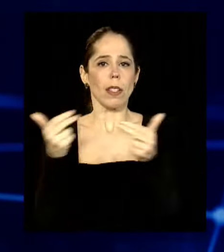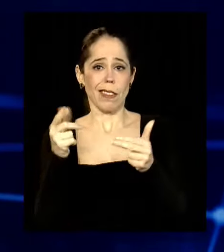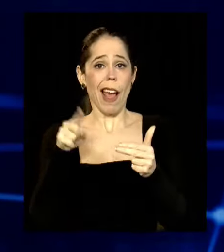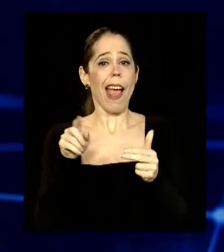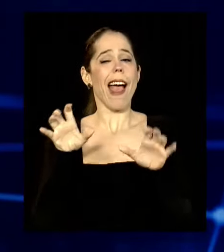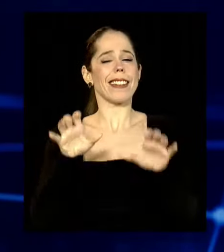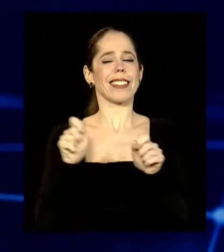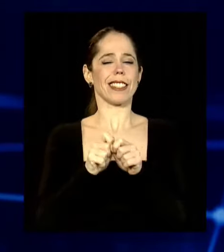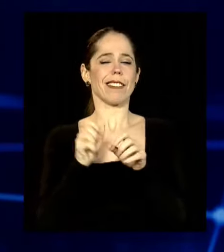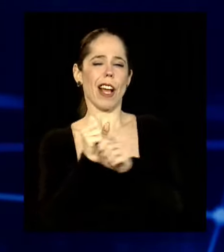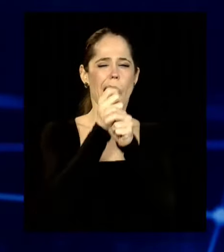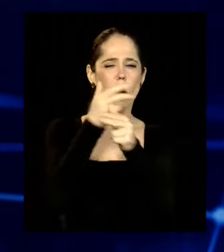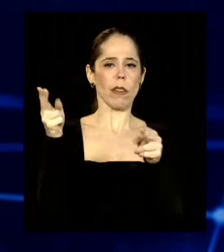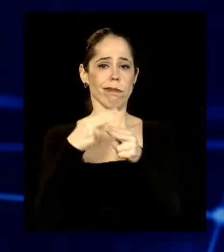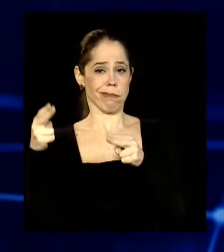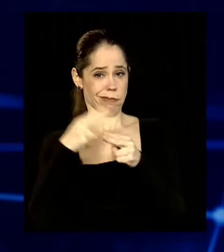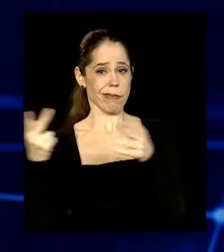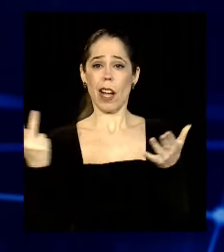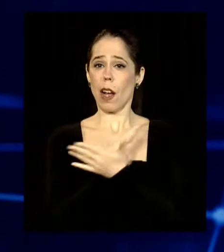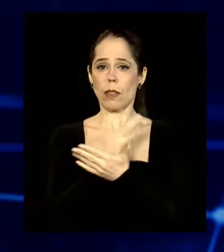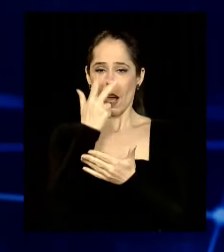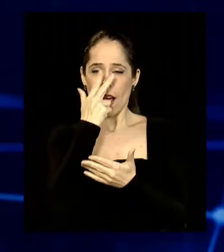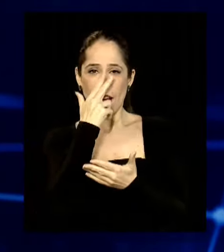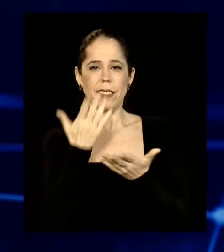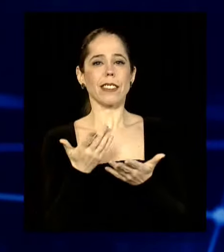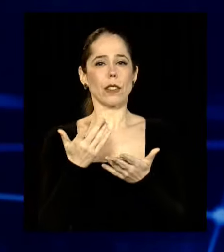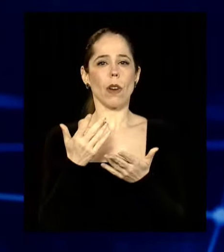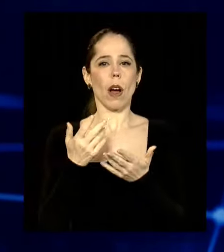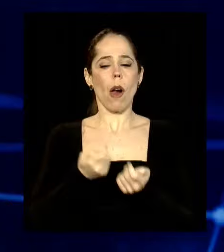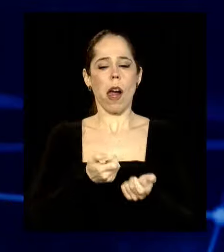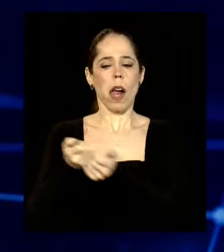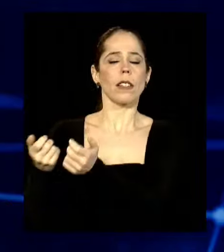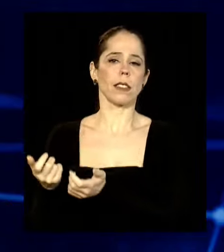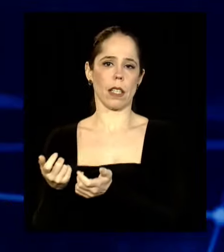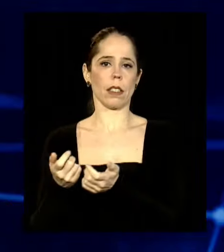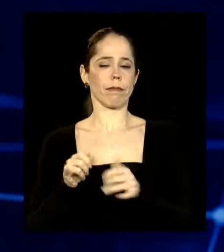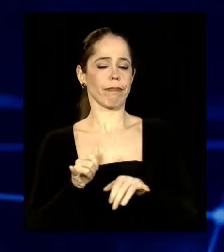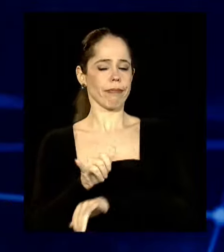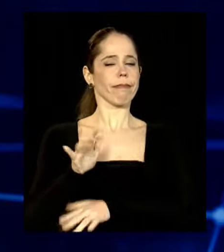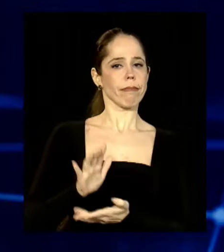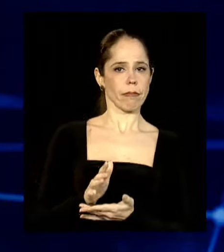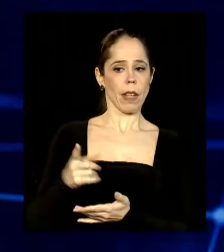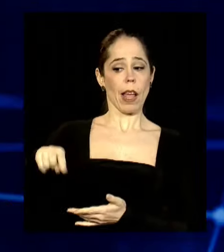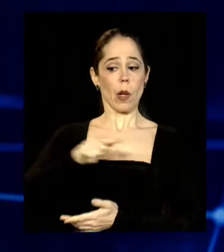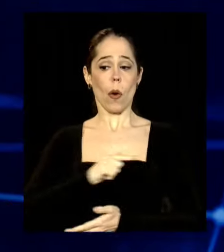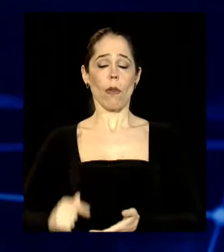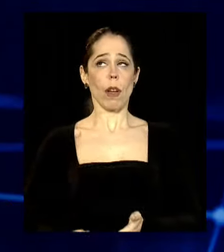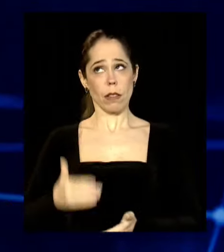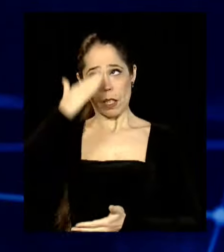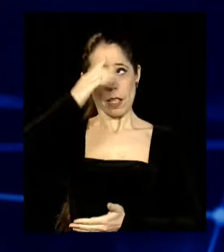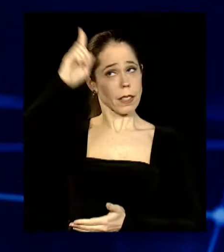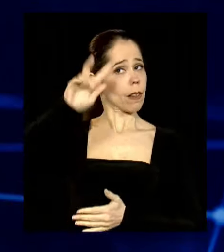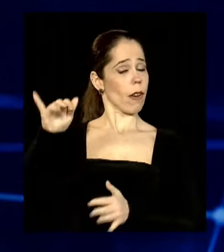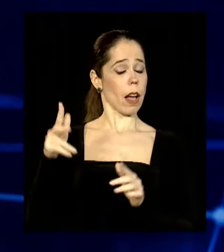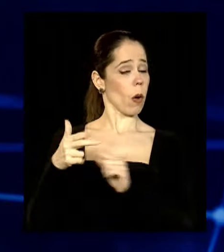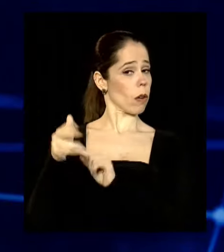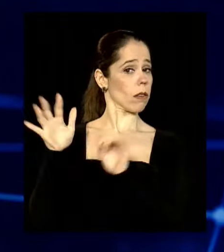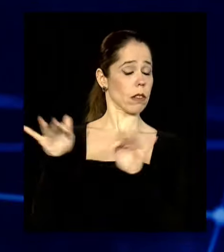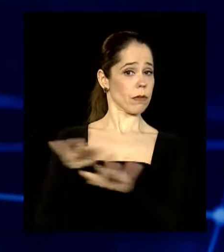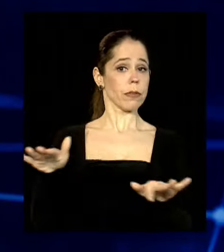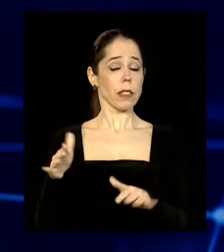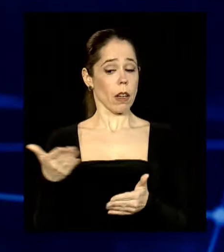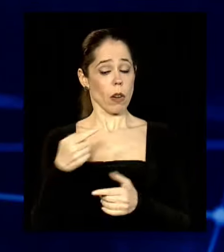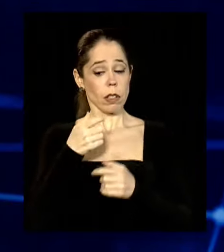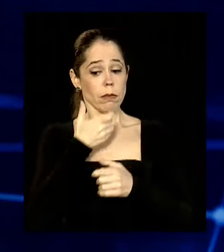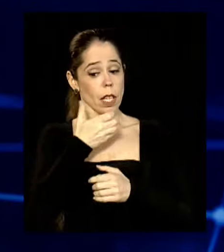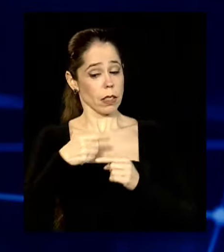maquiagem, a enganação do governo, que, graças a Deus, vai se encerrar agora em dezembro, se for da vontade do